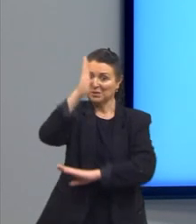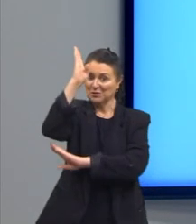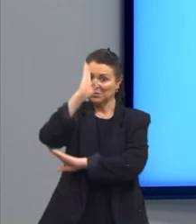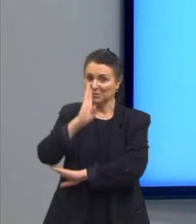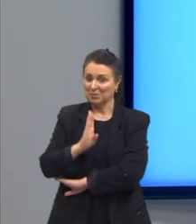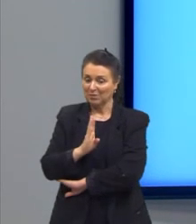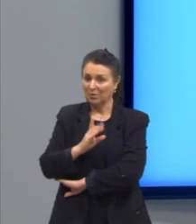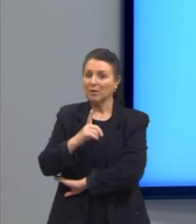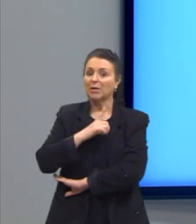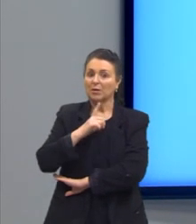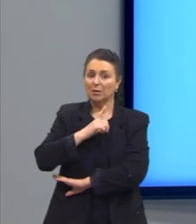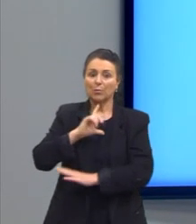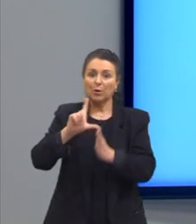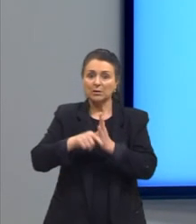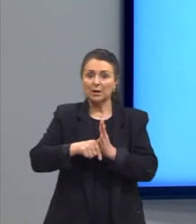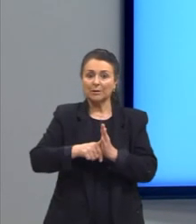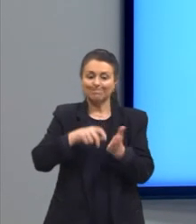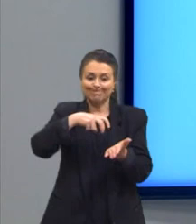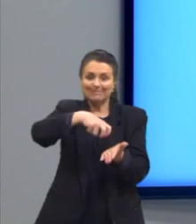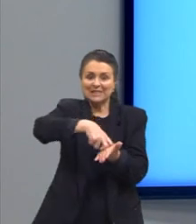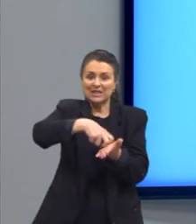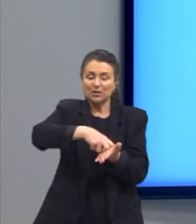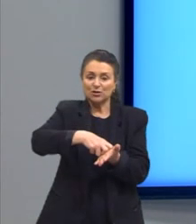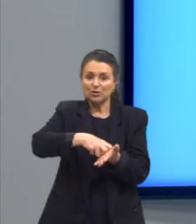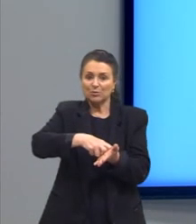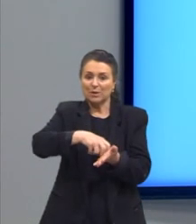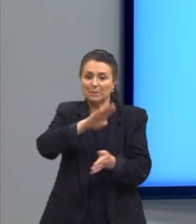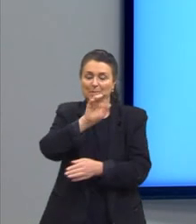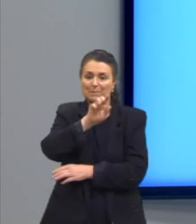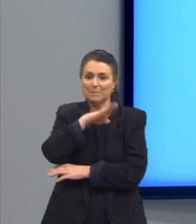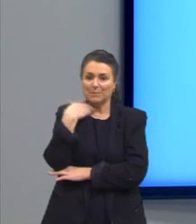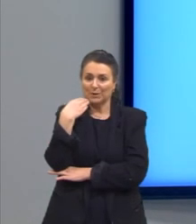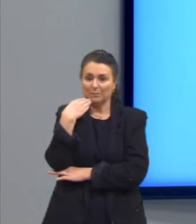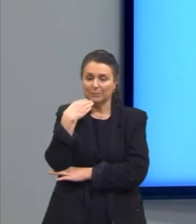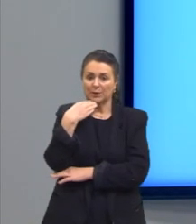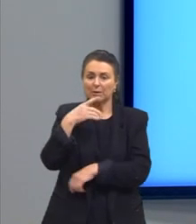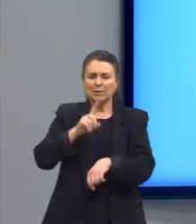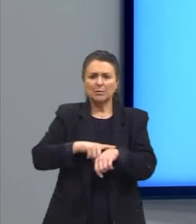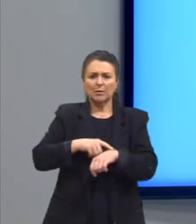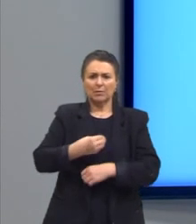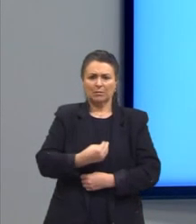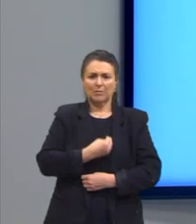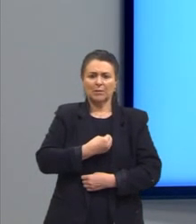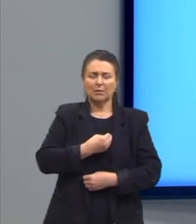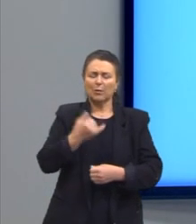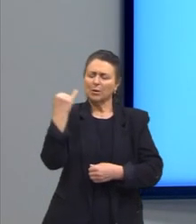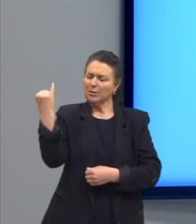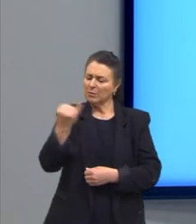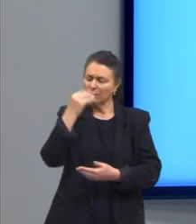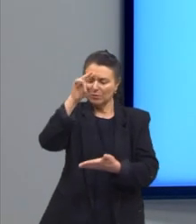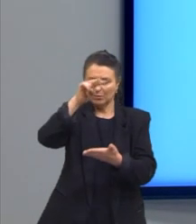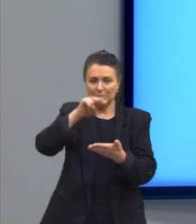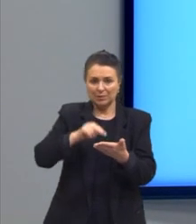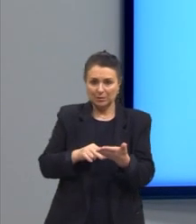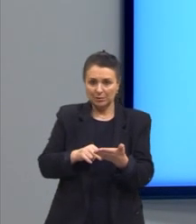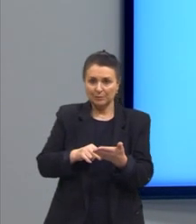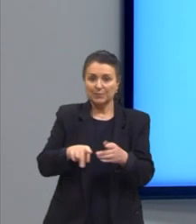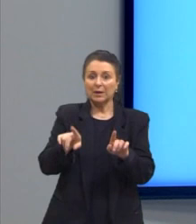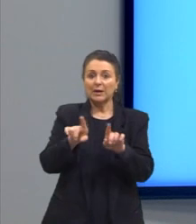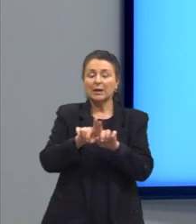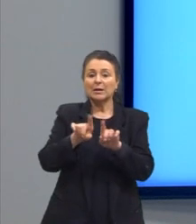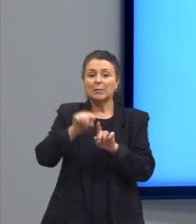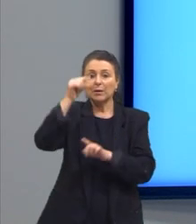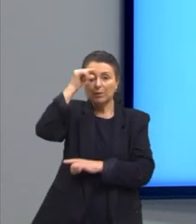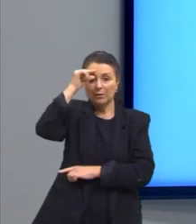a gente tem uma obra que é bastante interessante, ainda mais agora nesse momento que estamos vivendo para a leitura. Monteiro Lobato,